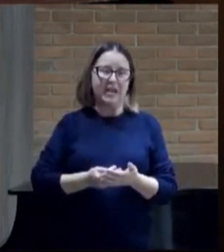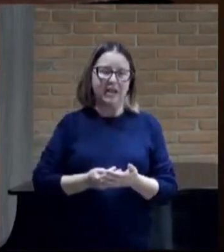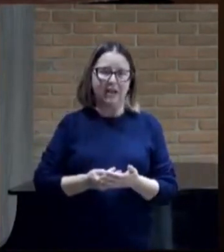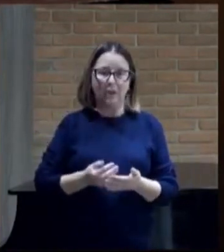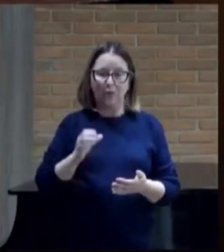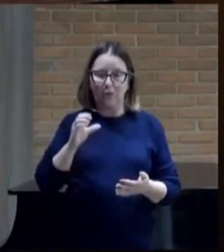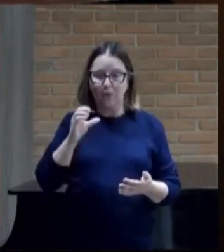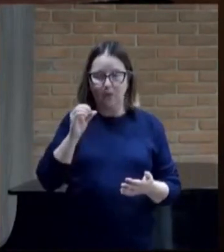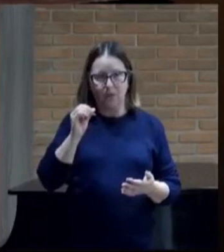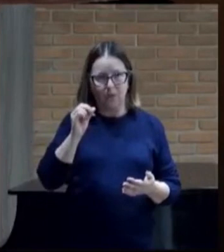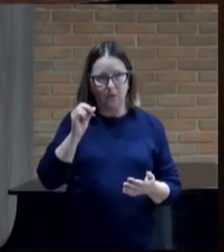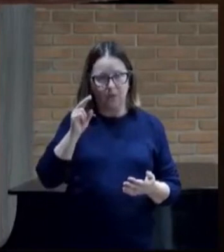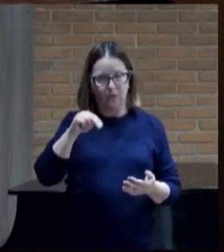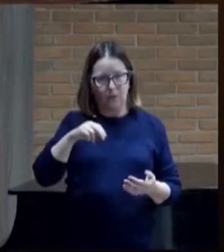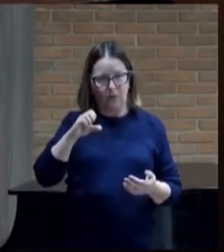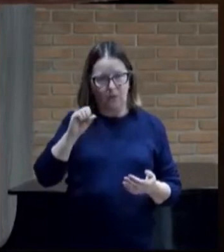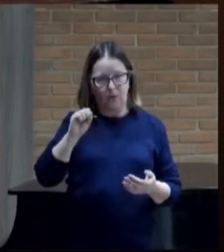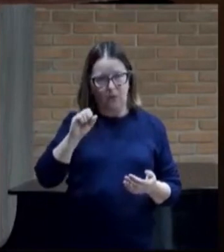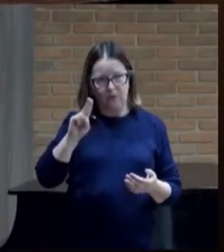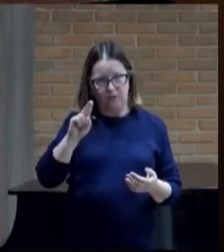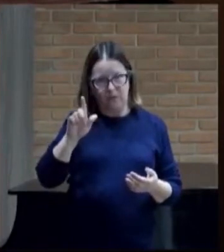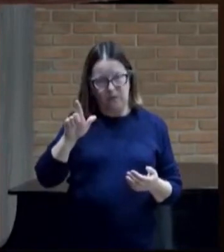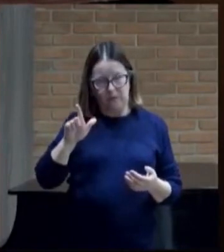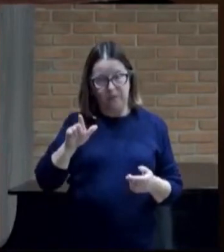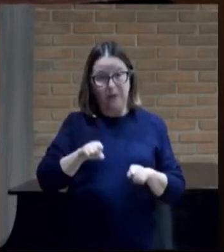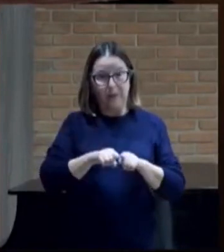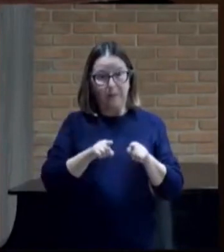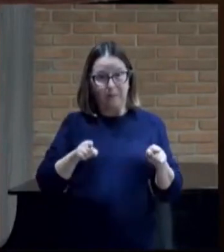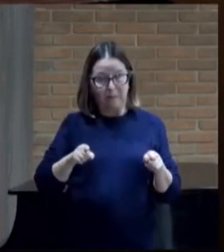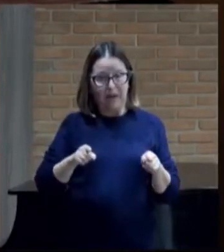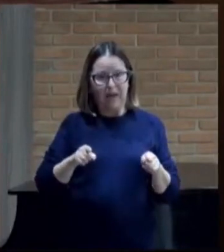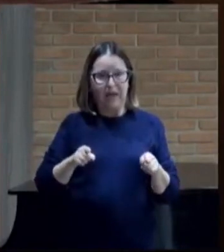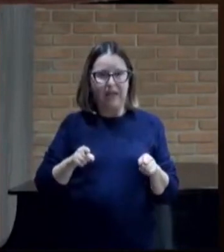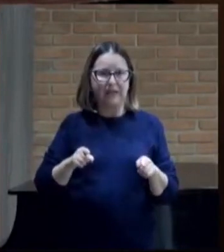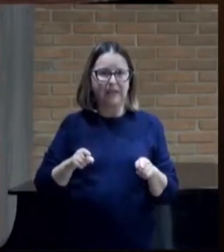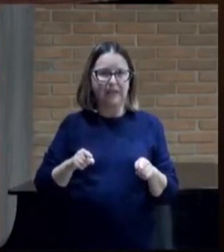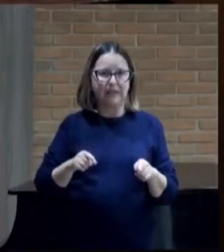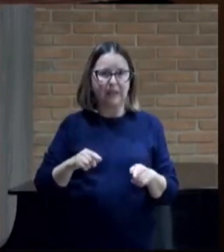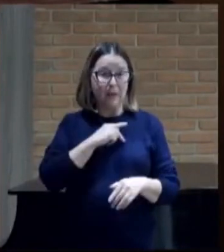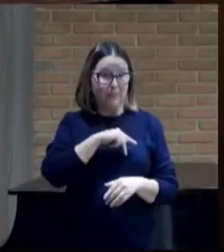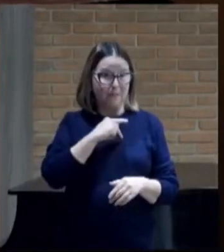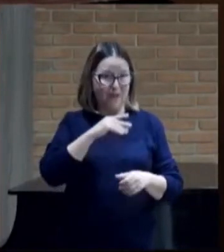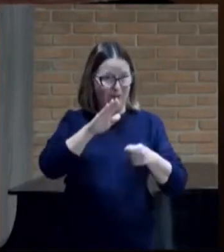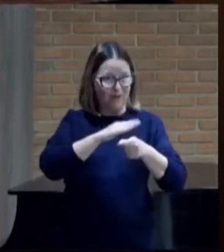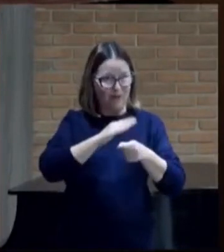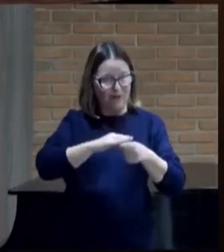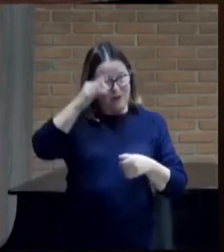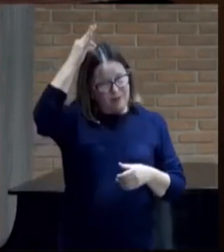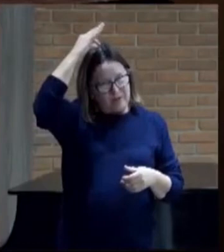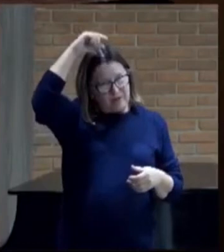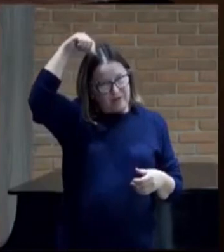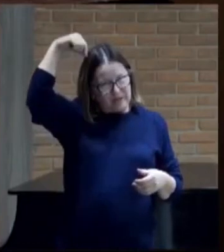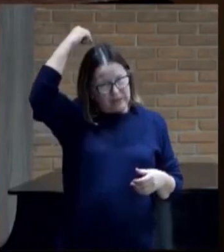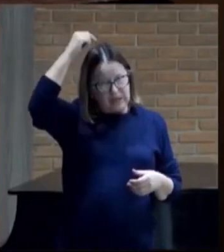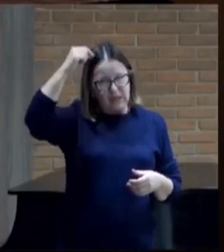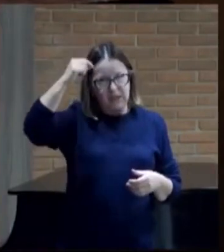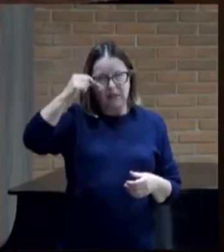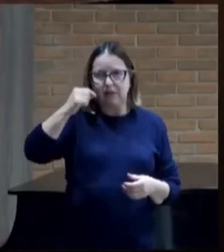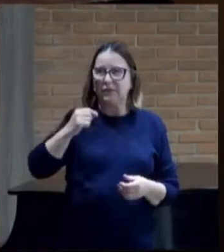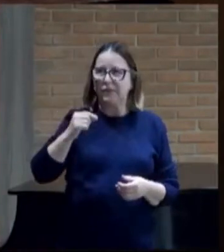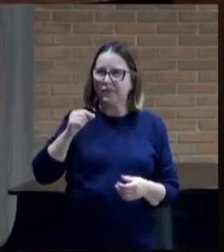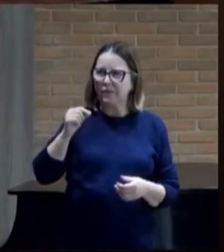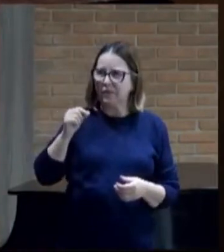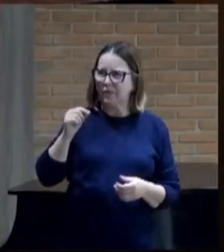Todavia, Saulo, também chamado Paulo, cheio do Espírito Santo, fixando